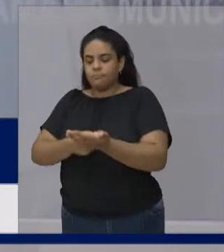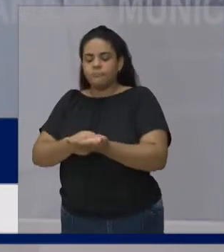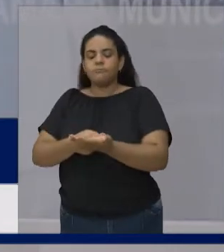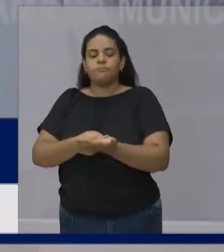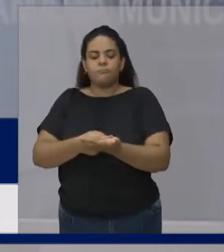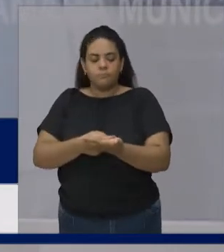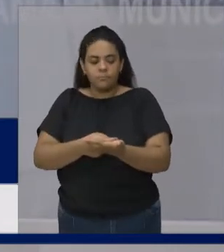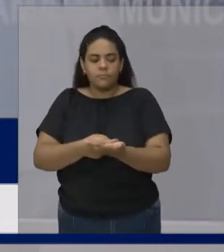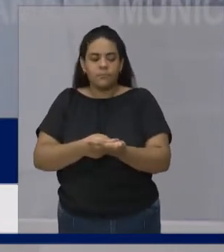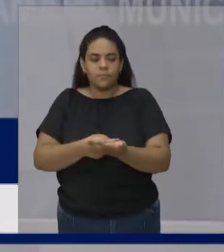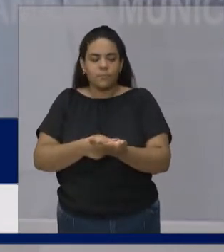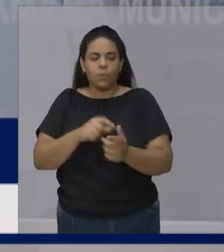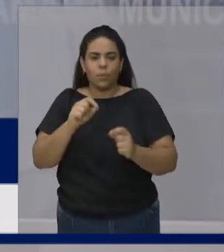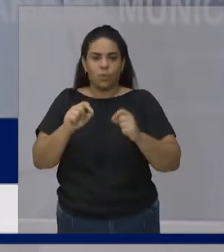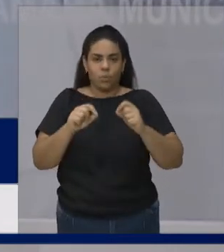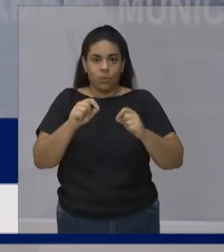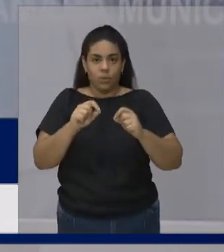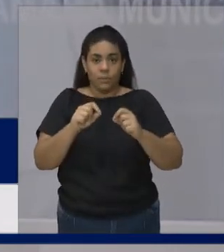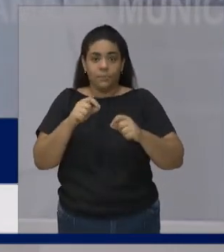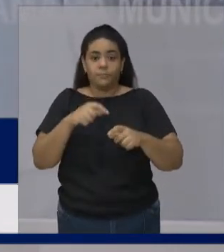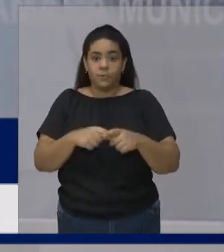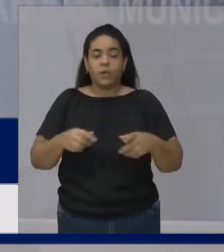Que a deficiência Ela não me define